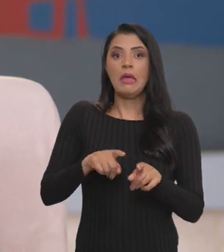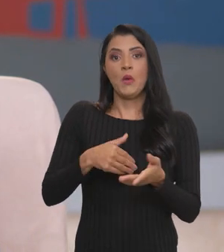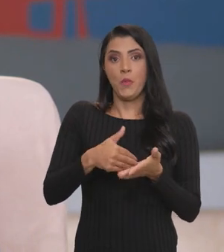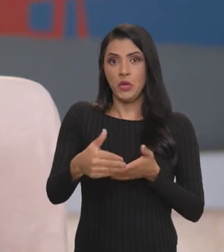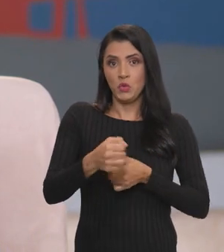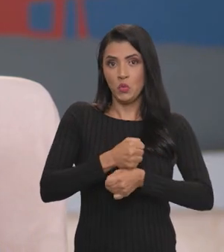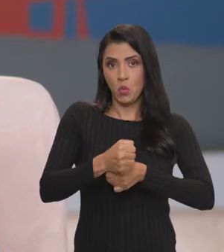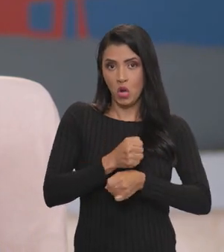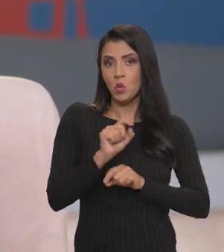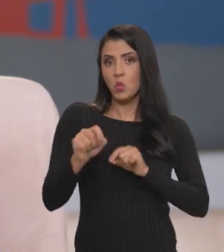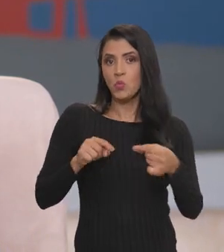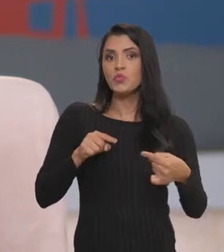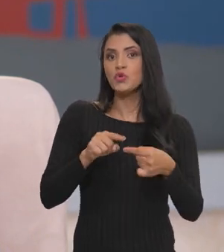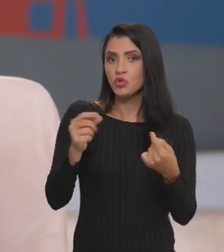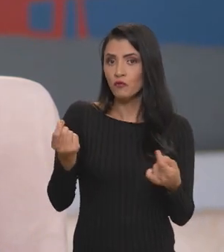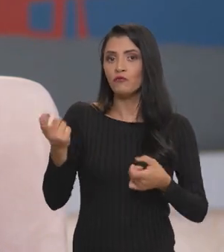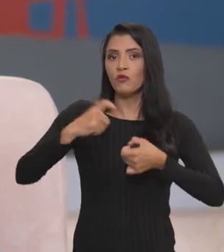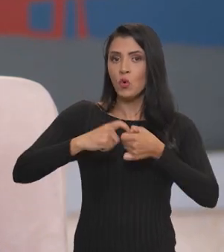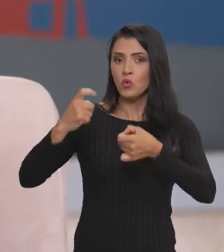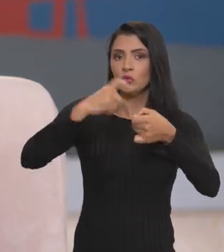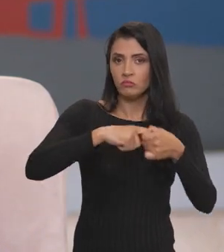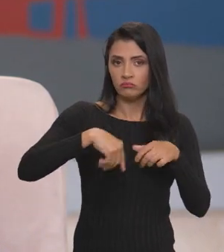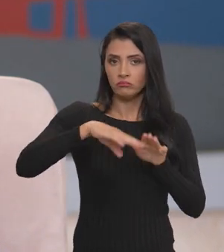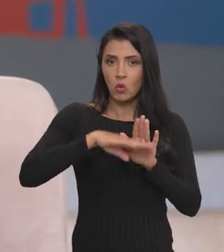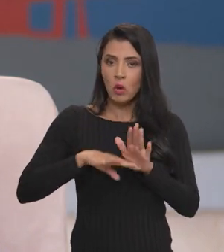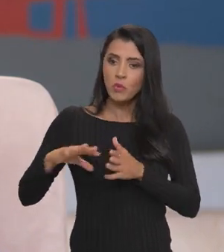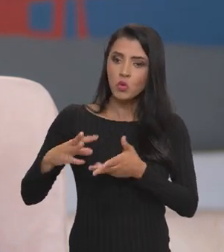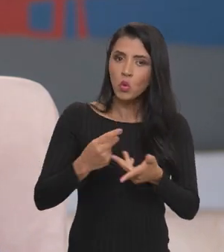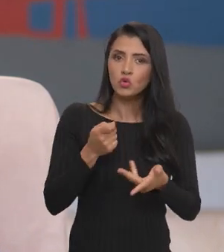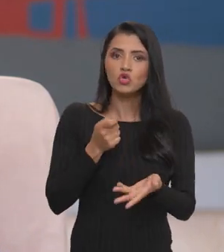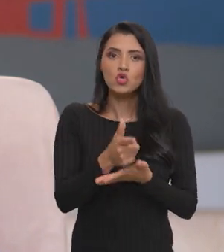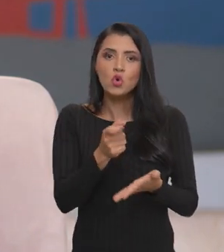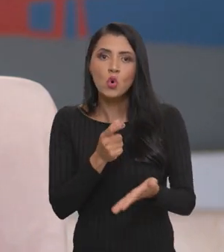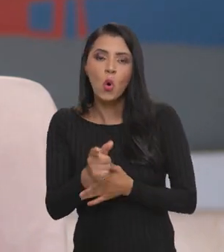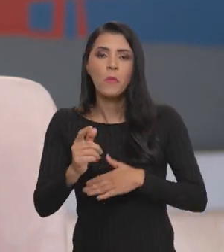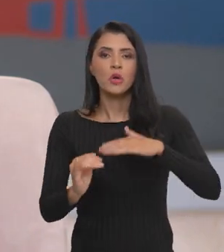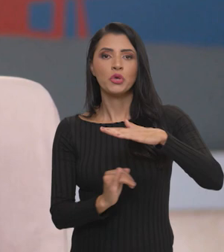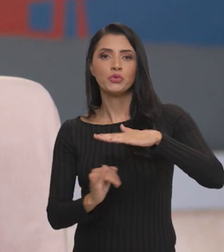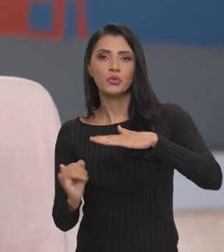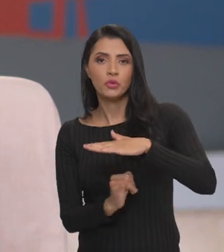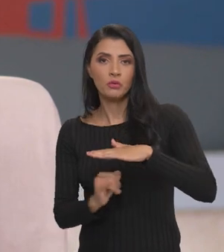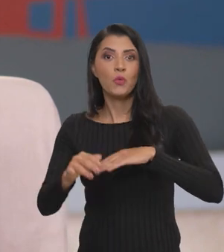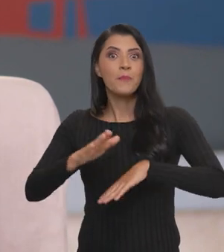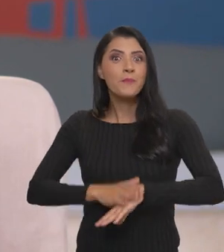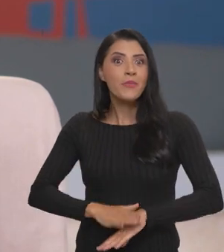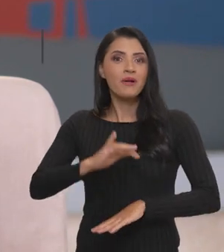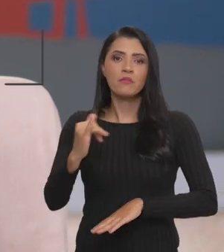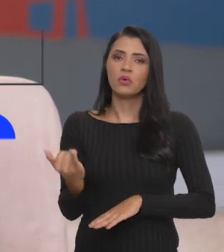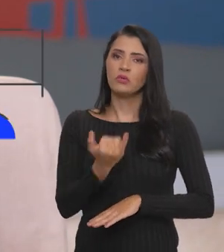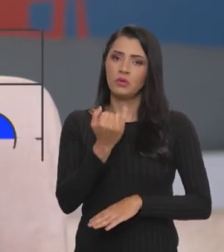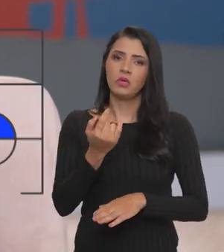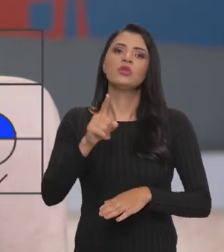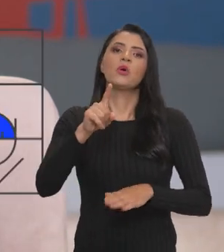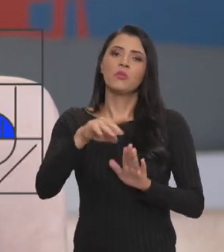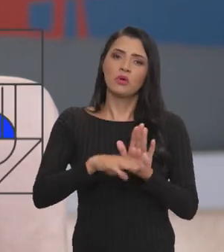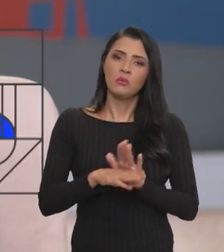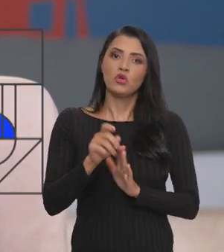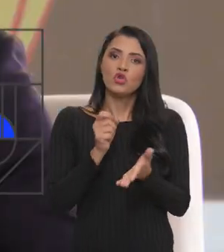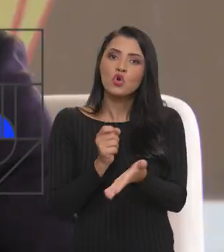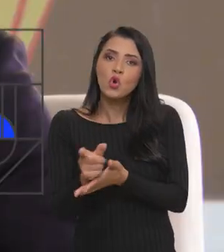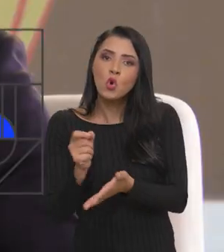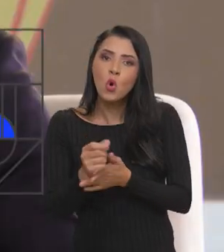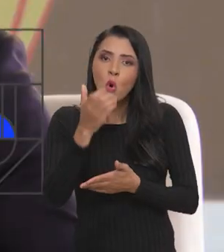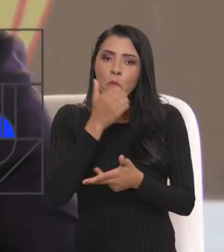e, para isso, no início do ano, nós retomamos todos os programas de compras institucionais. O mais importante é o programa de aquisição de